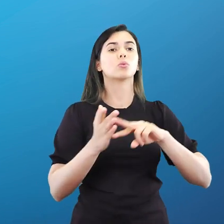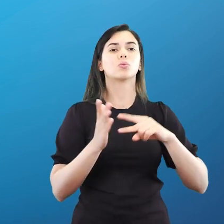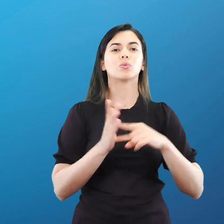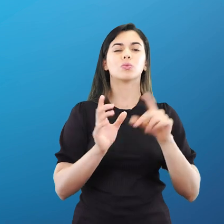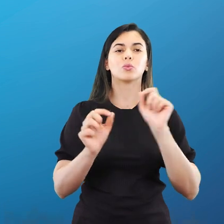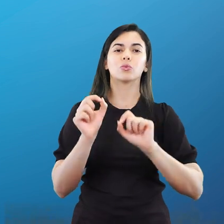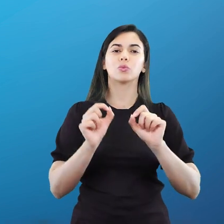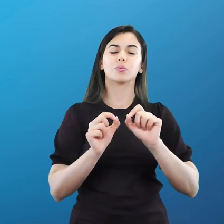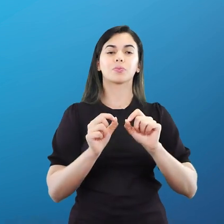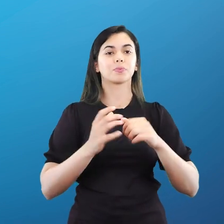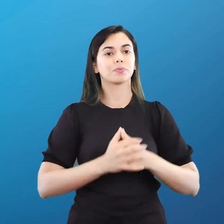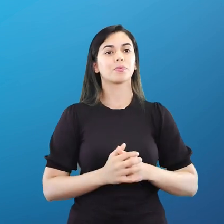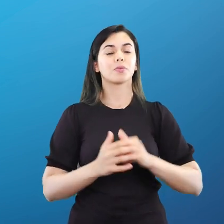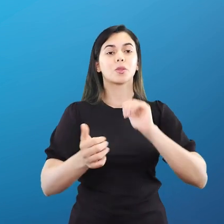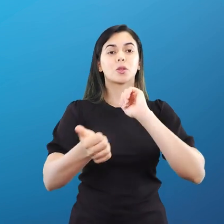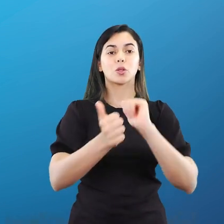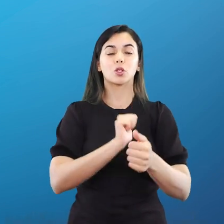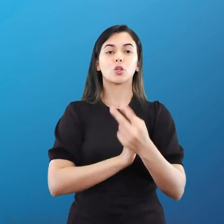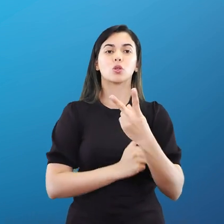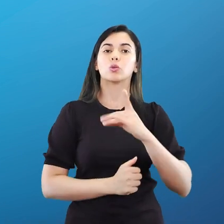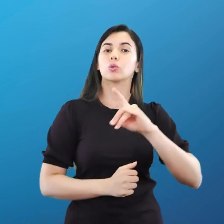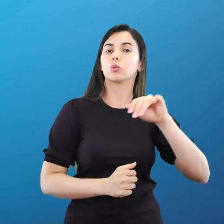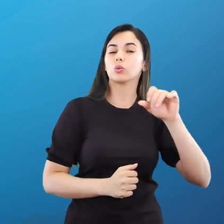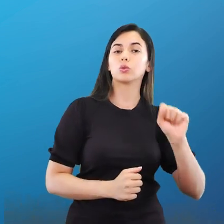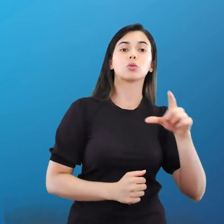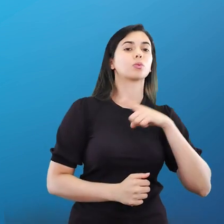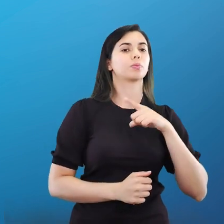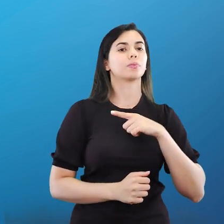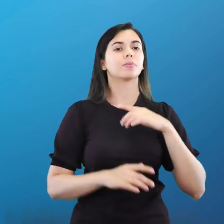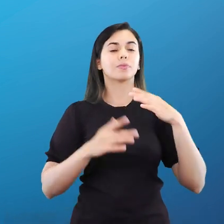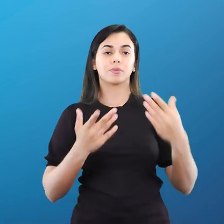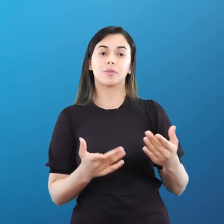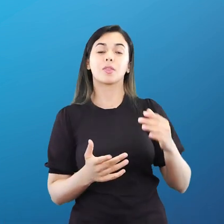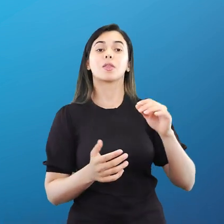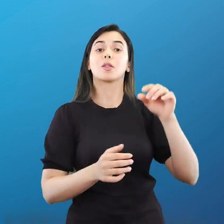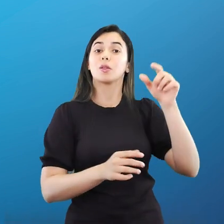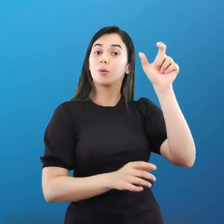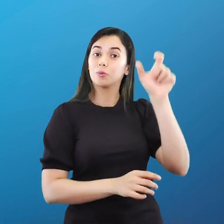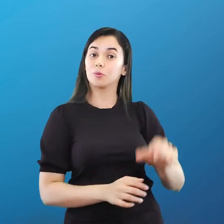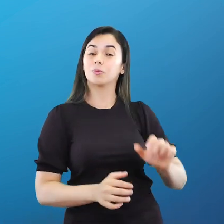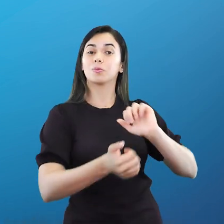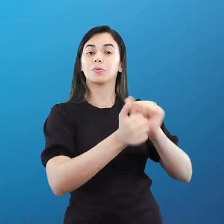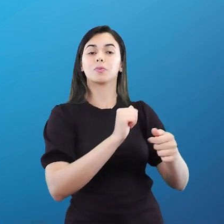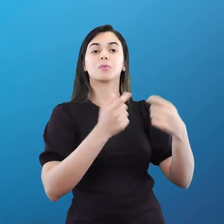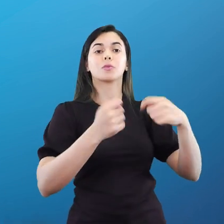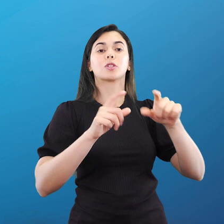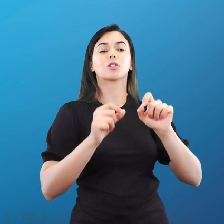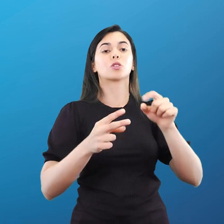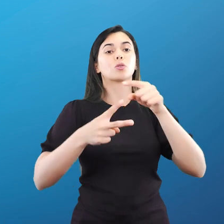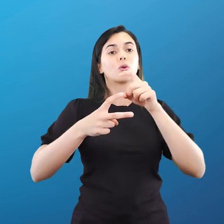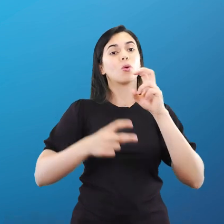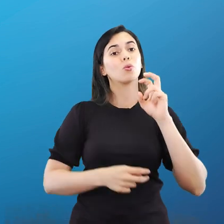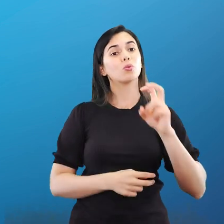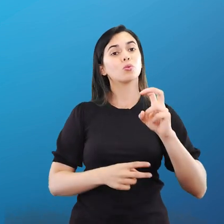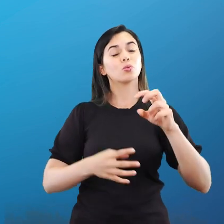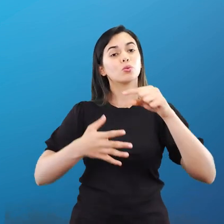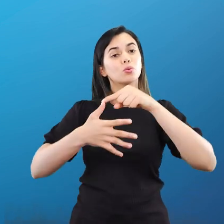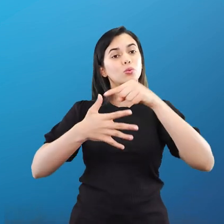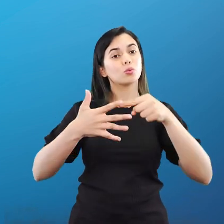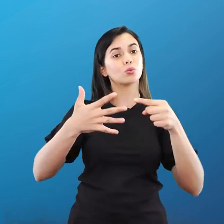dois dias e ela é composta pelas seguintes situações. Os atletas têm que fazer esses cinco aqui, ó. Prova